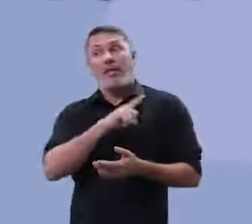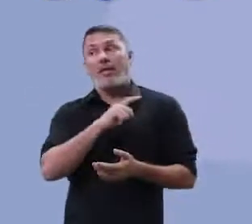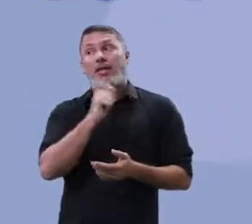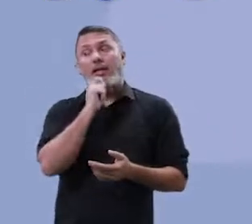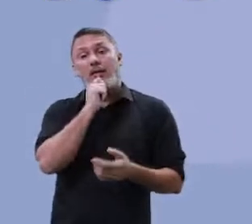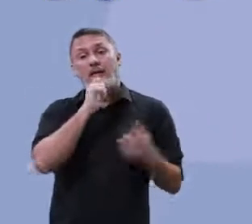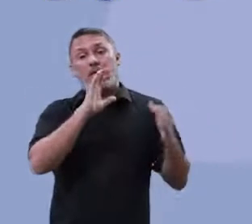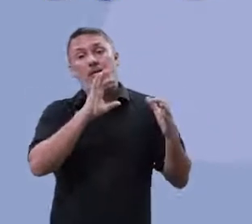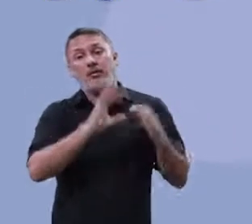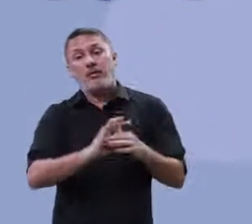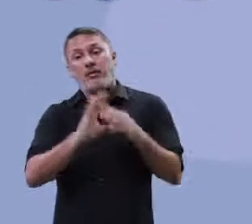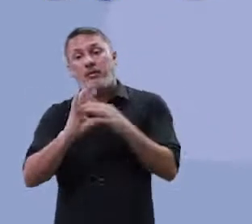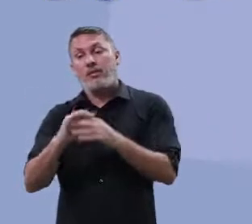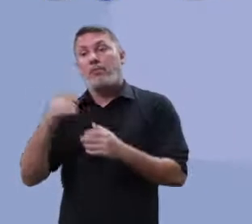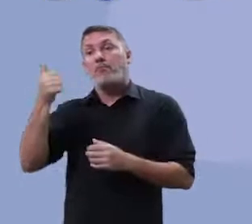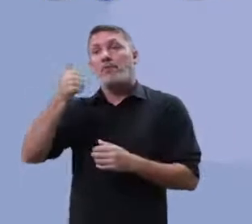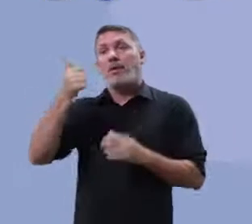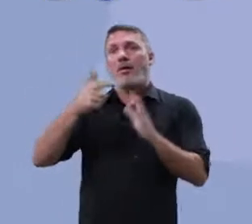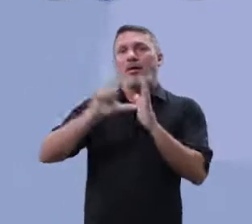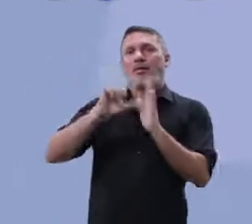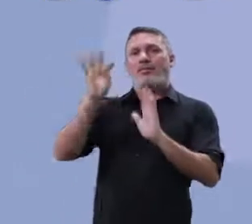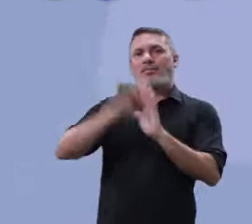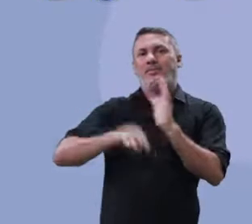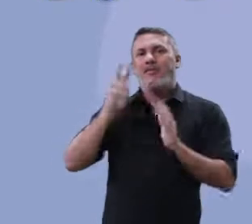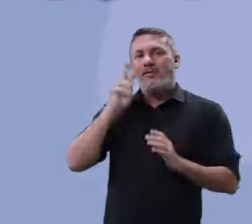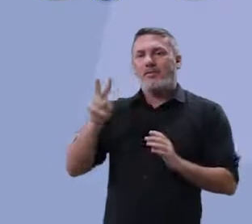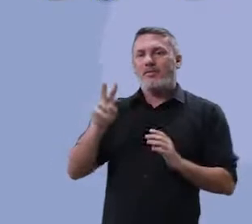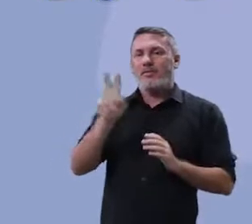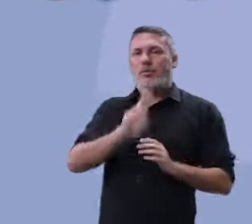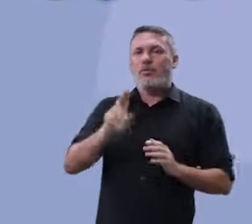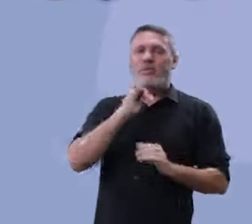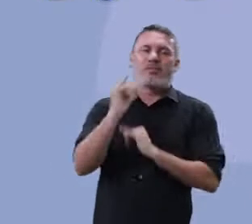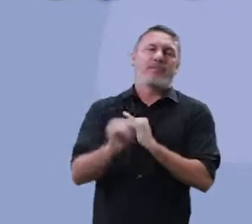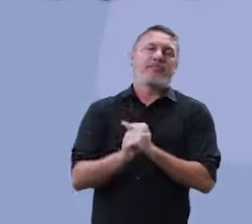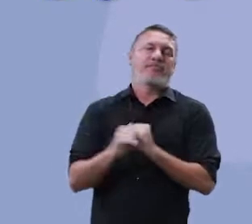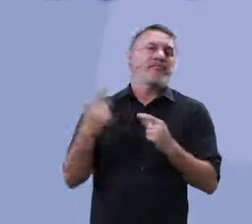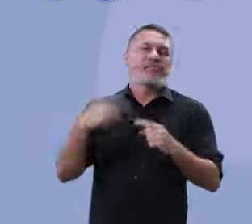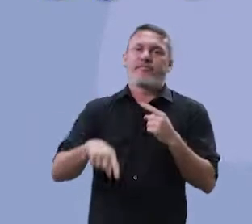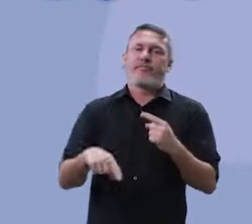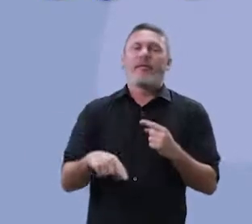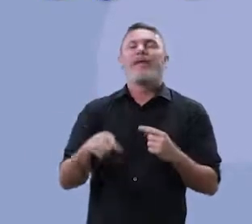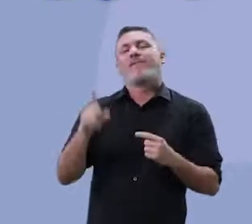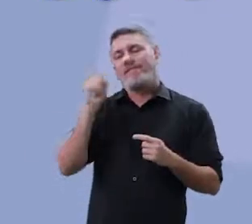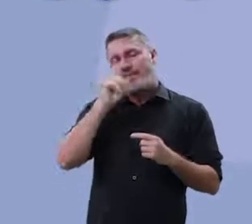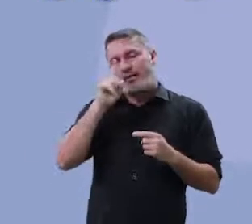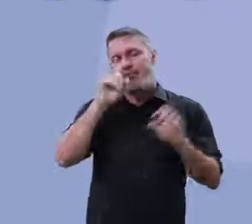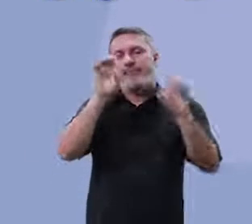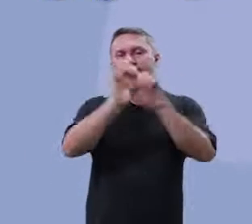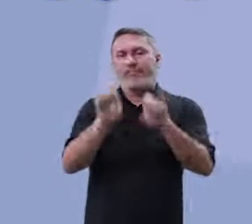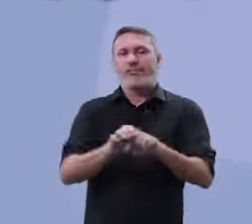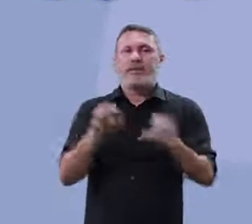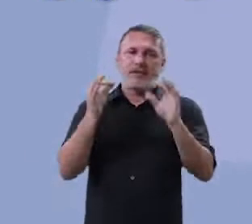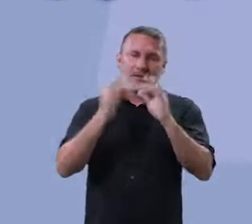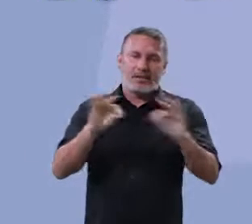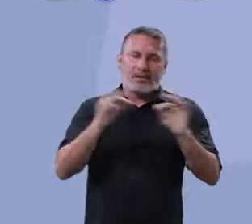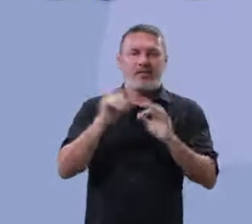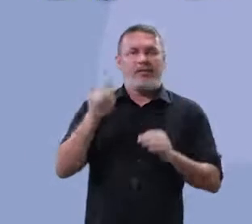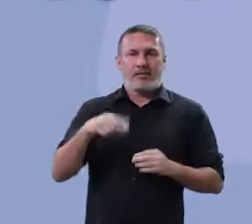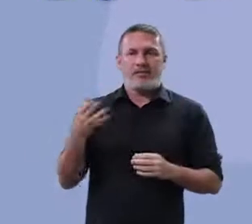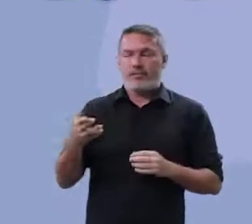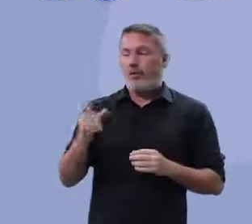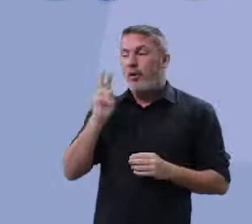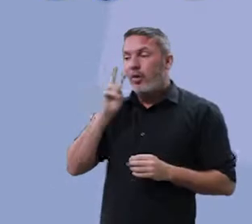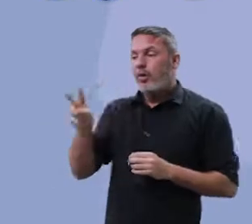ligação com a primeira sequência que ele falou dos usuários da internet. Ali teve uma falha de estrutura sintática.